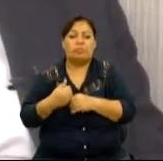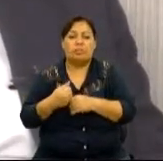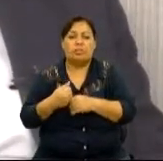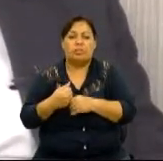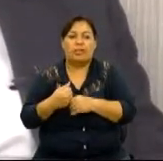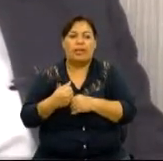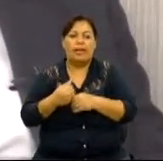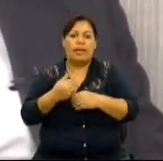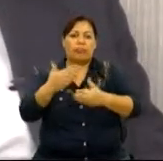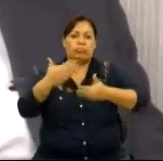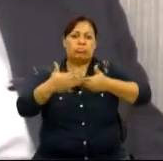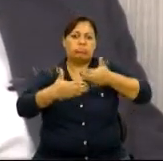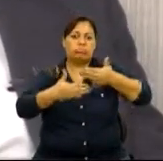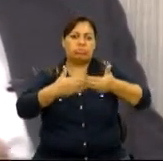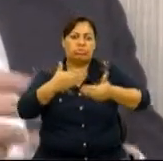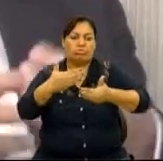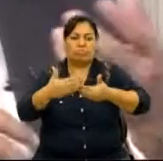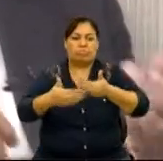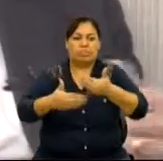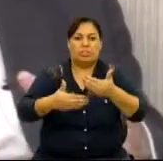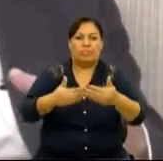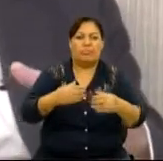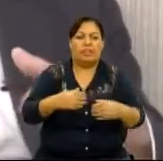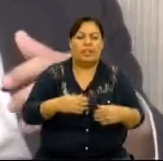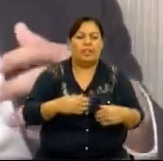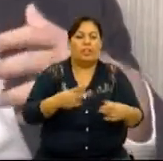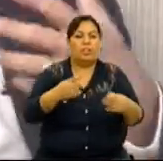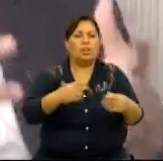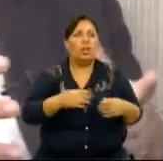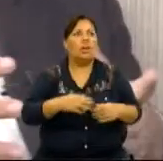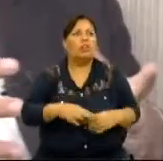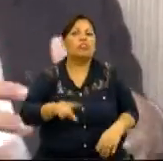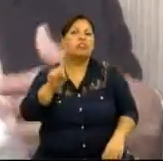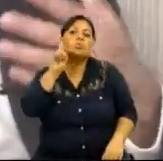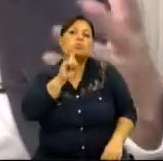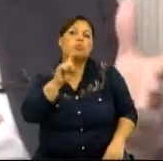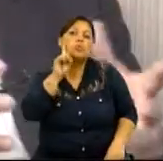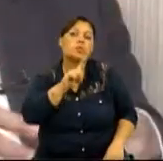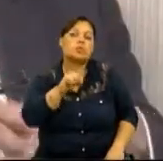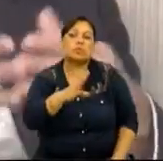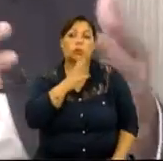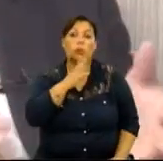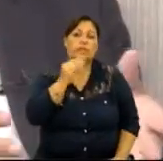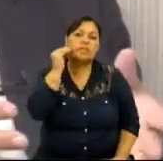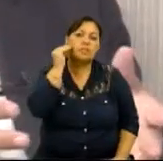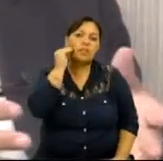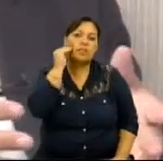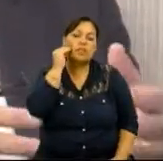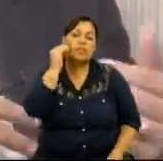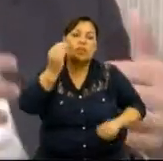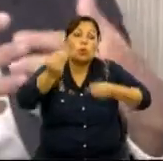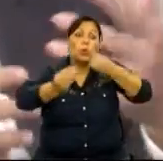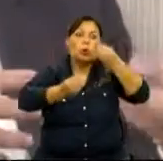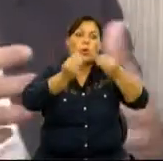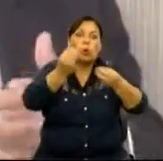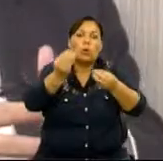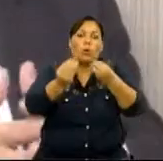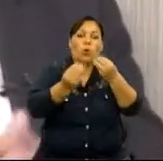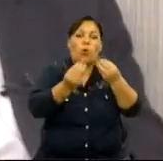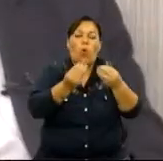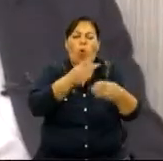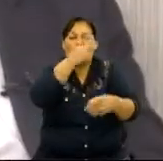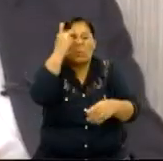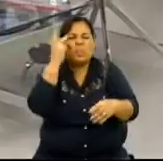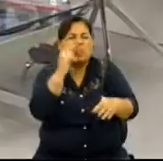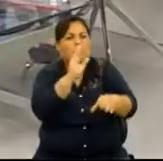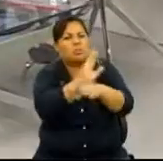Então, assim, isso ela fez, foi visitar, foi aos Estados Unidos conhecer as experiências que tinha, onde que haveria fontes